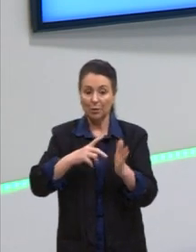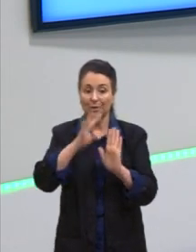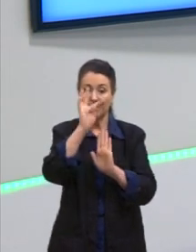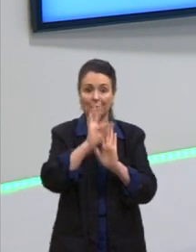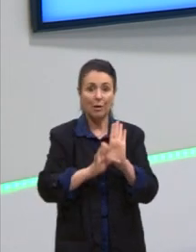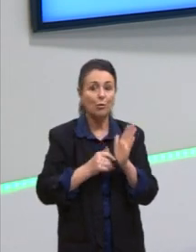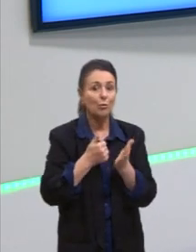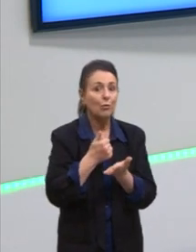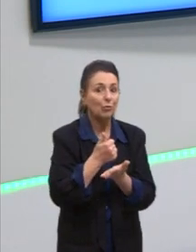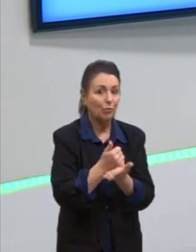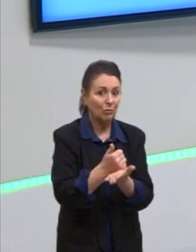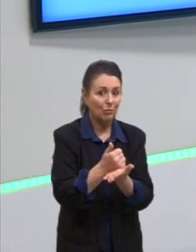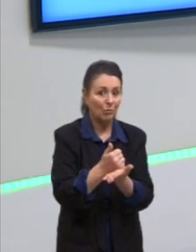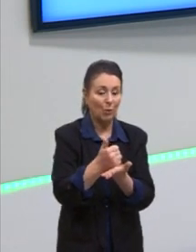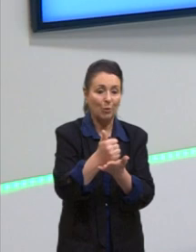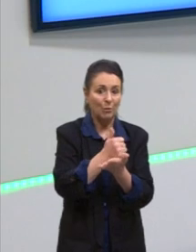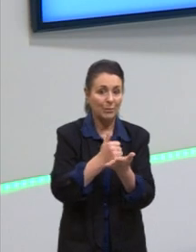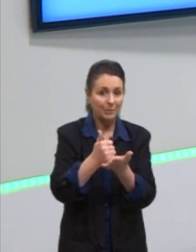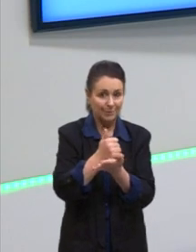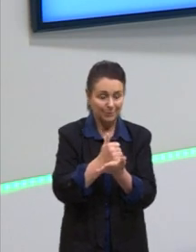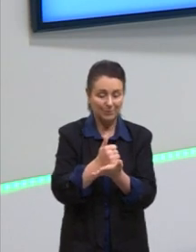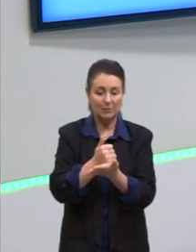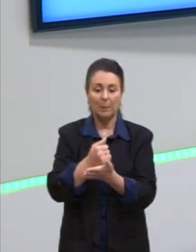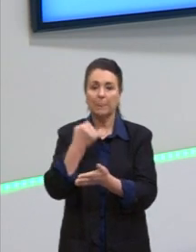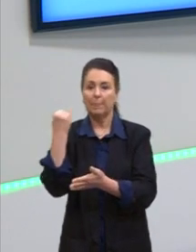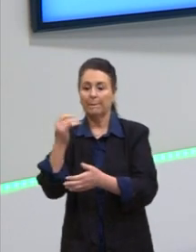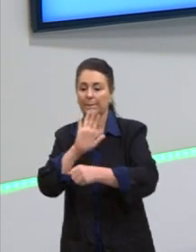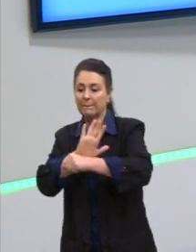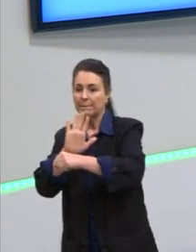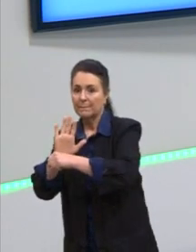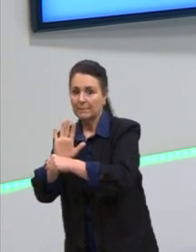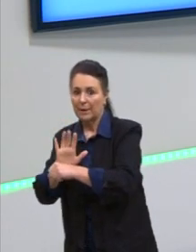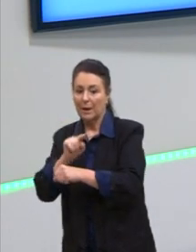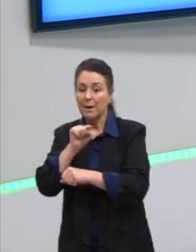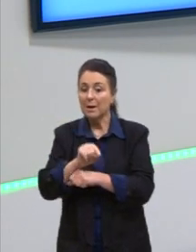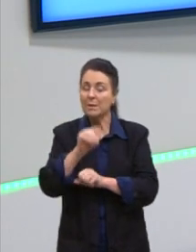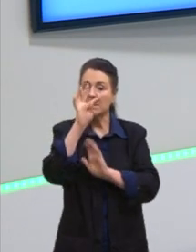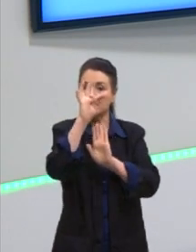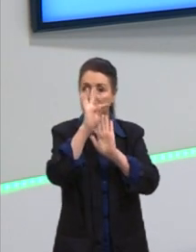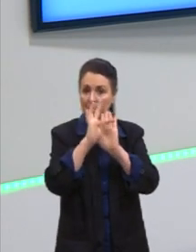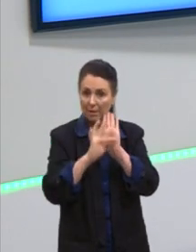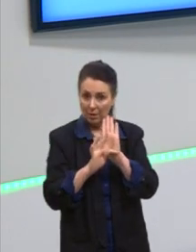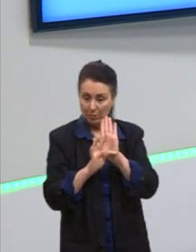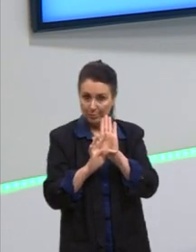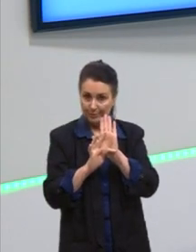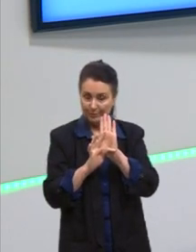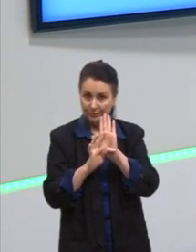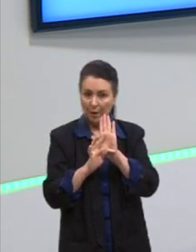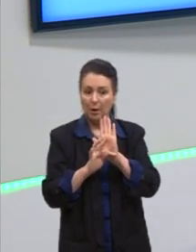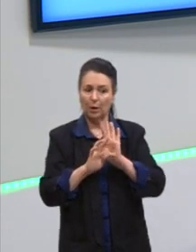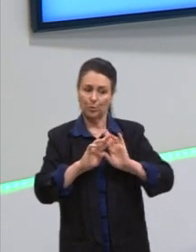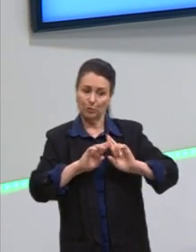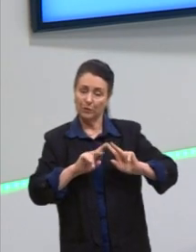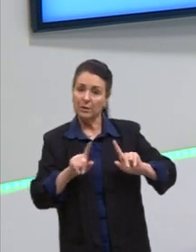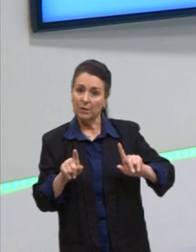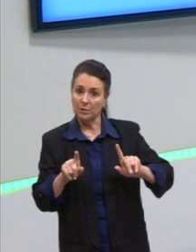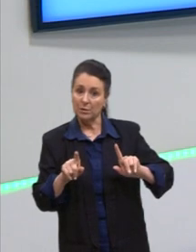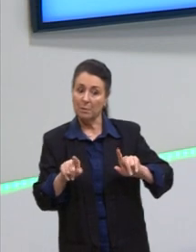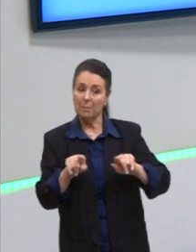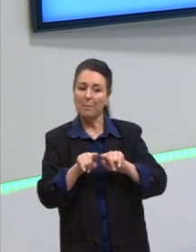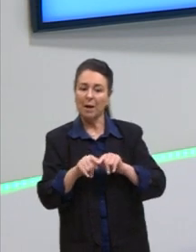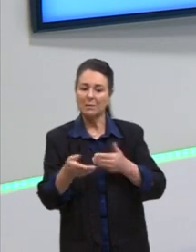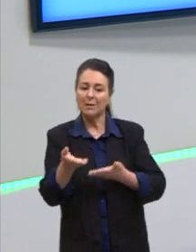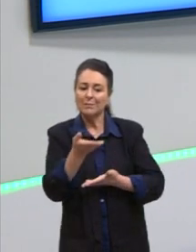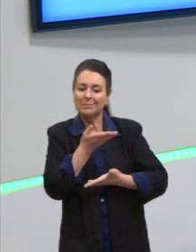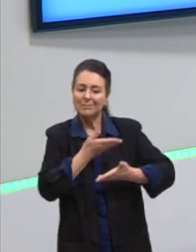que servem aí para ajudar. E provavelmente esses textos de apoio, apesar de serem diferentes, vão dialogar entre